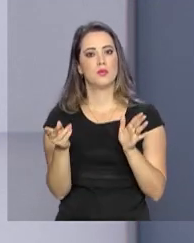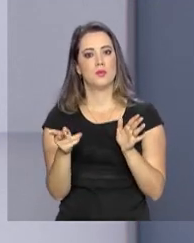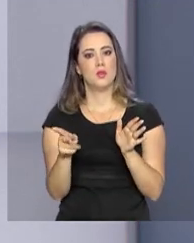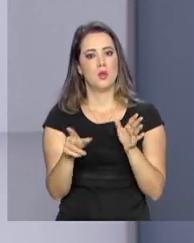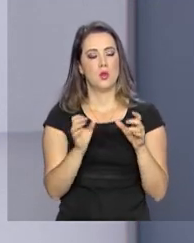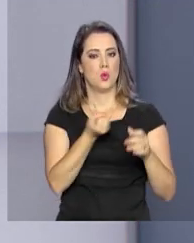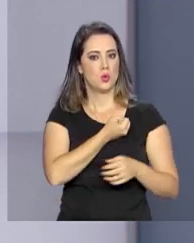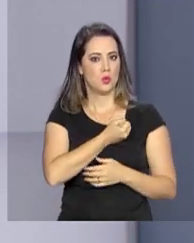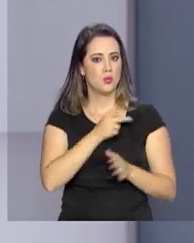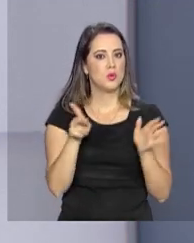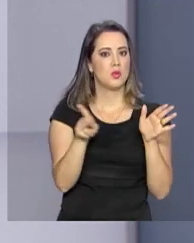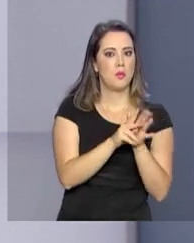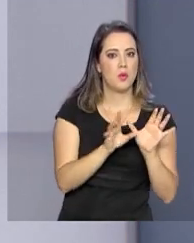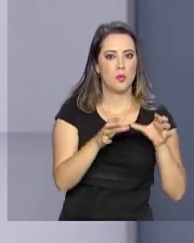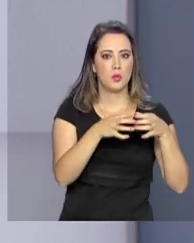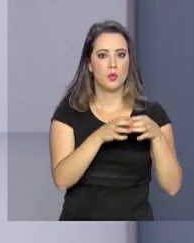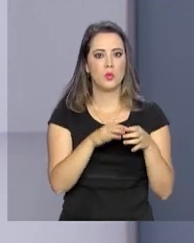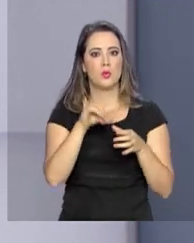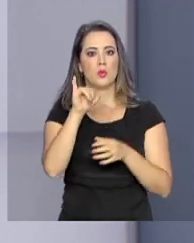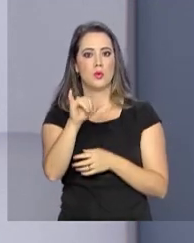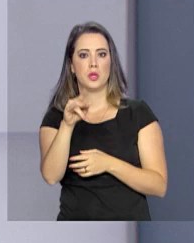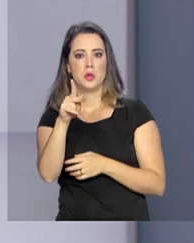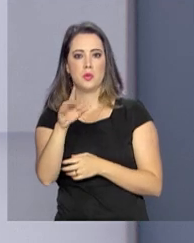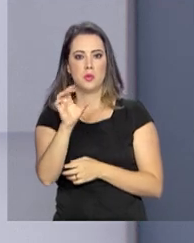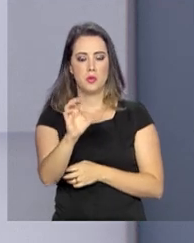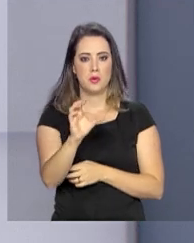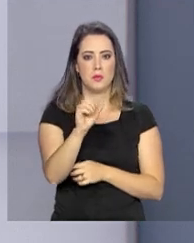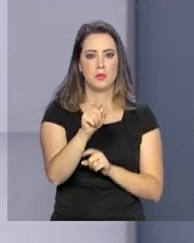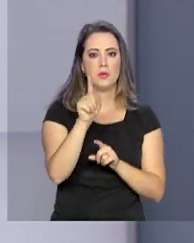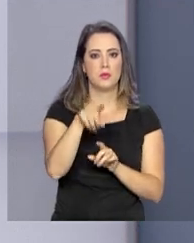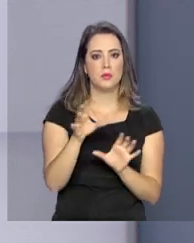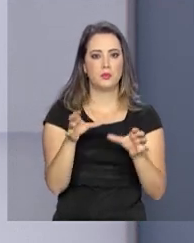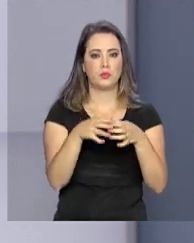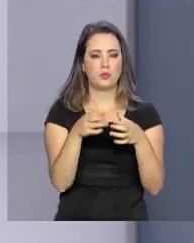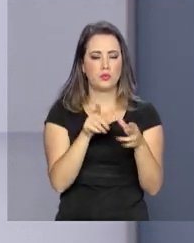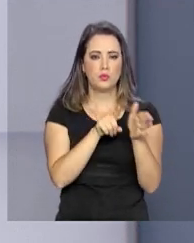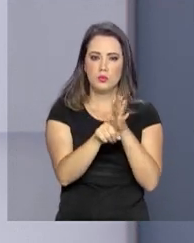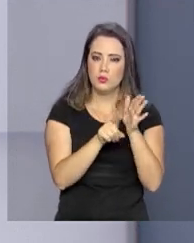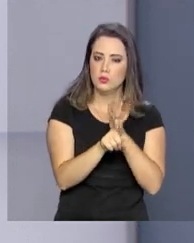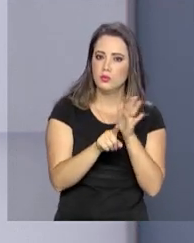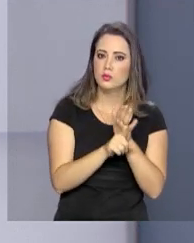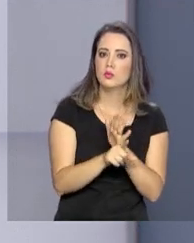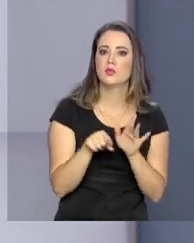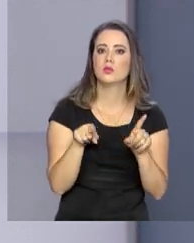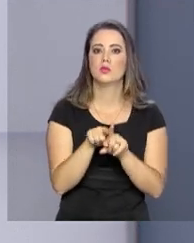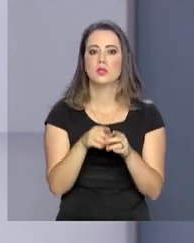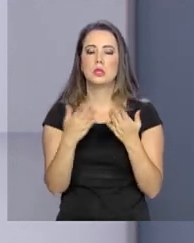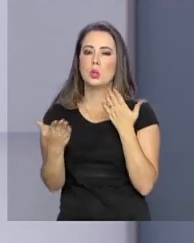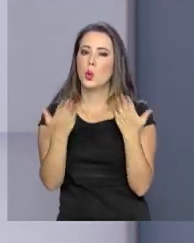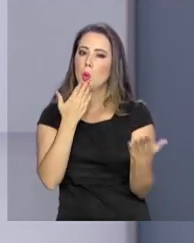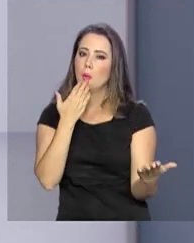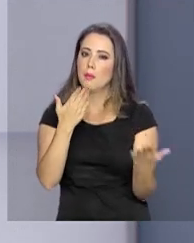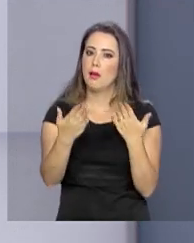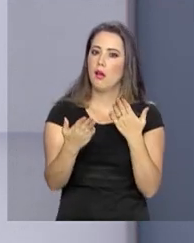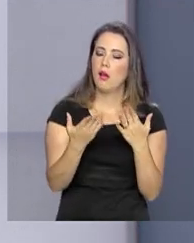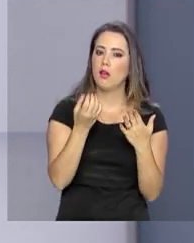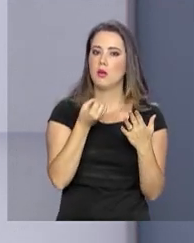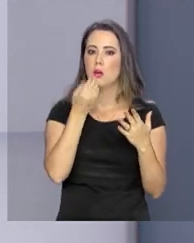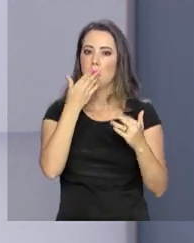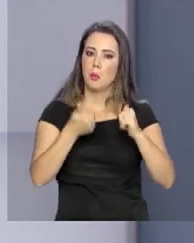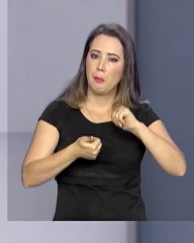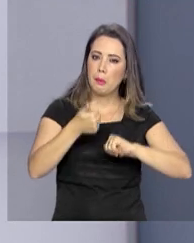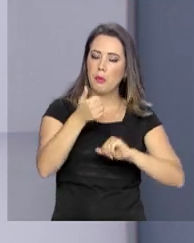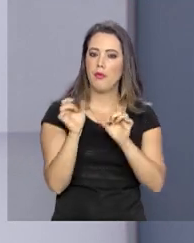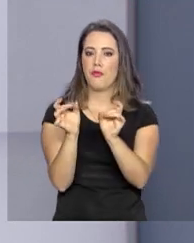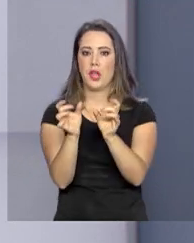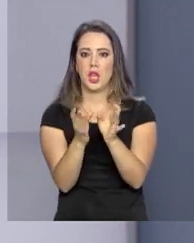do Índice de Atividade Econômica do Banco Central, que é formado com base em indicadores das pesquisas que medem o desempenho do